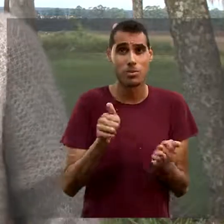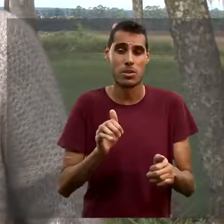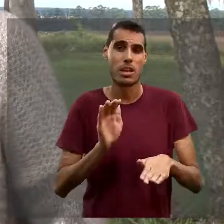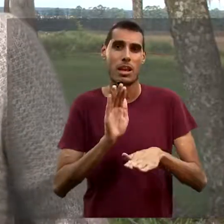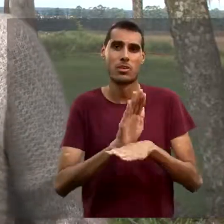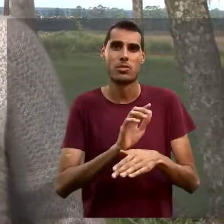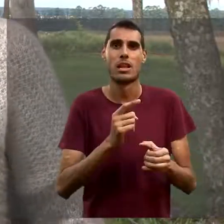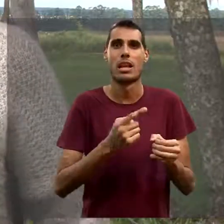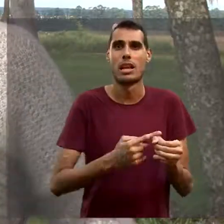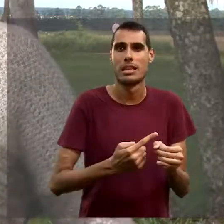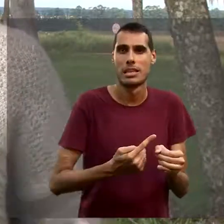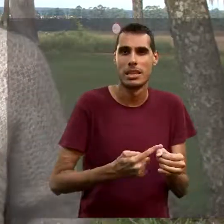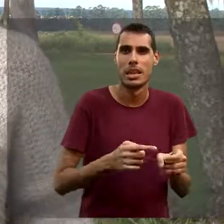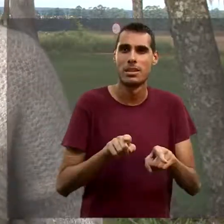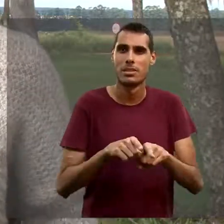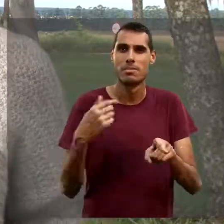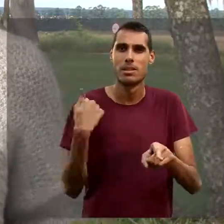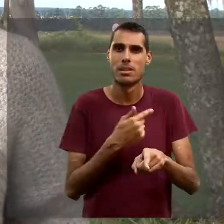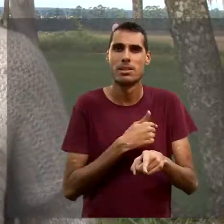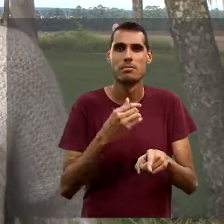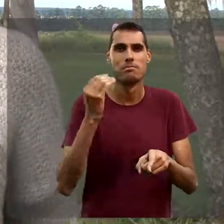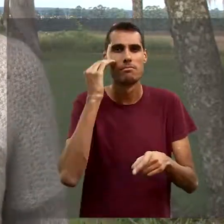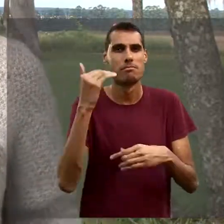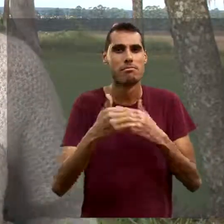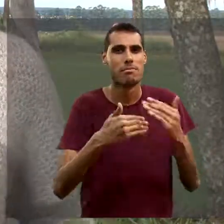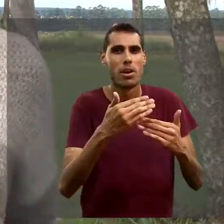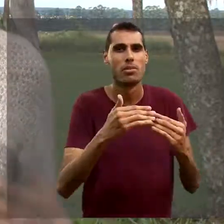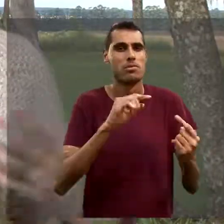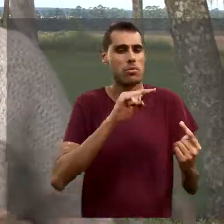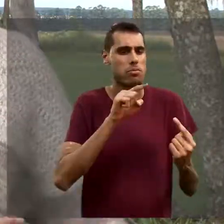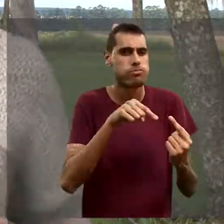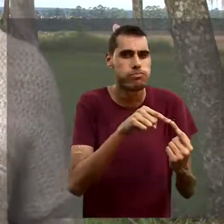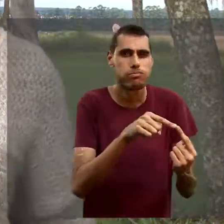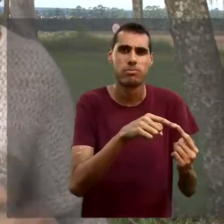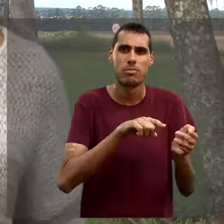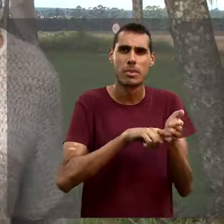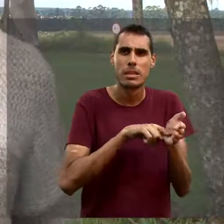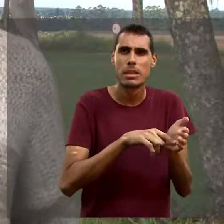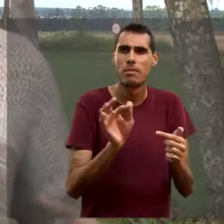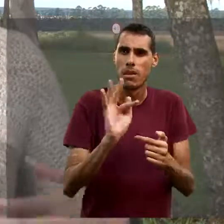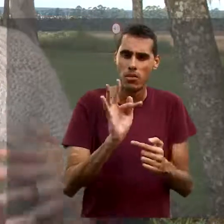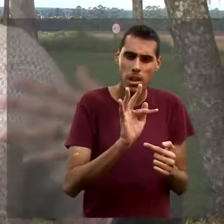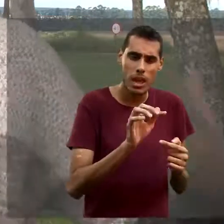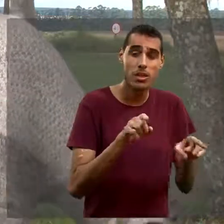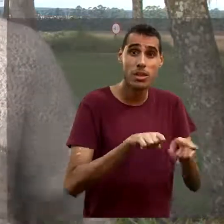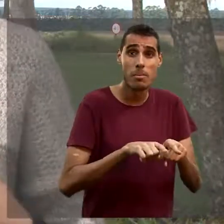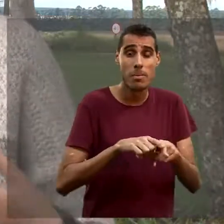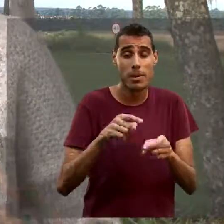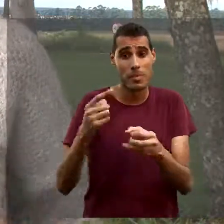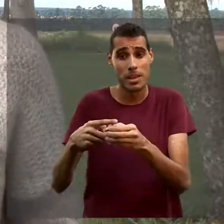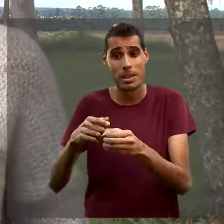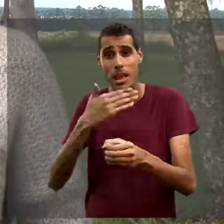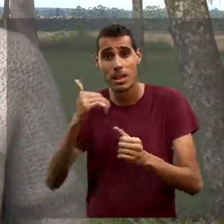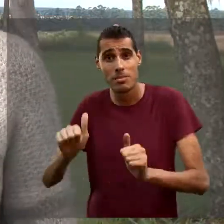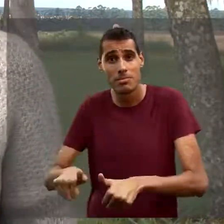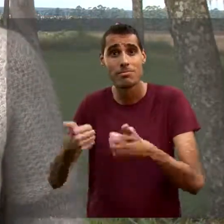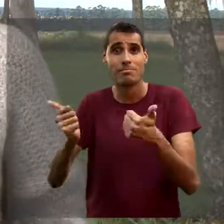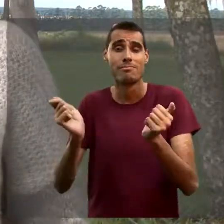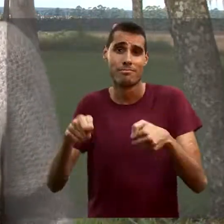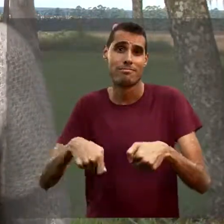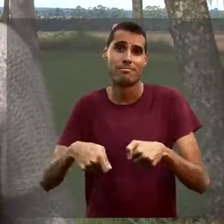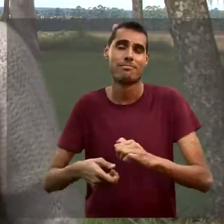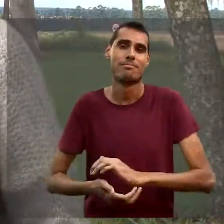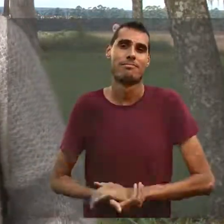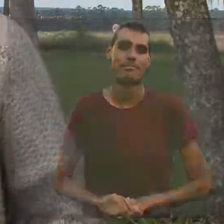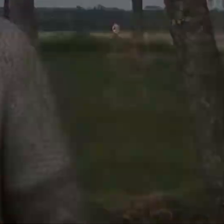continuar aqui nesse campus e poder ajudar na cidade. Além de a gente correr atrás dos nossos objetivos, ações de pesquisa, faculdade, a gente pode